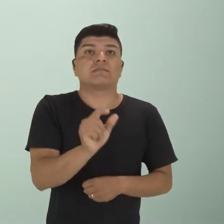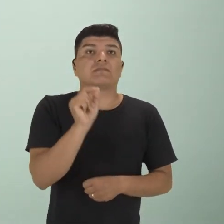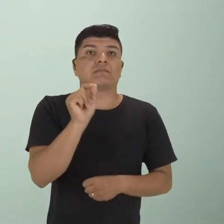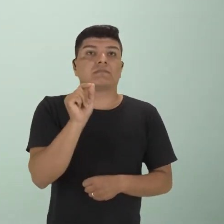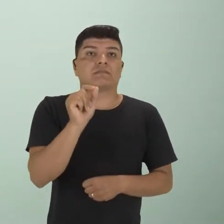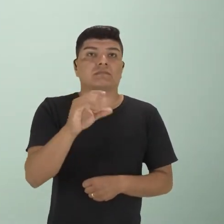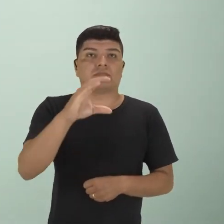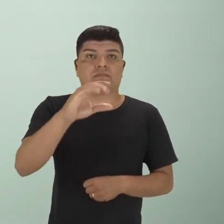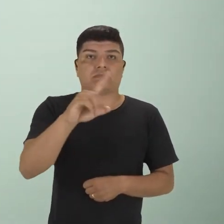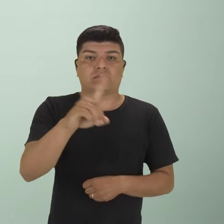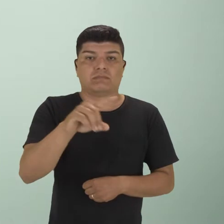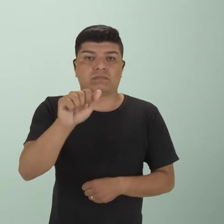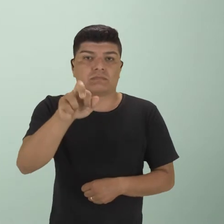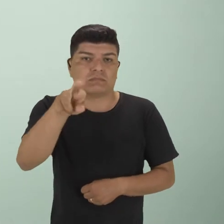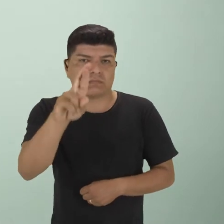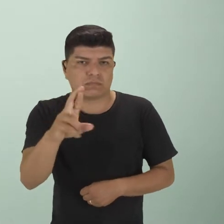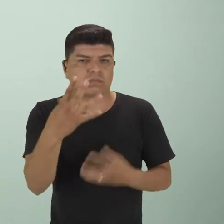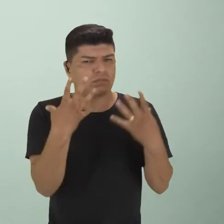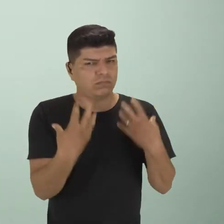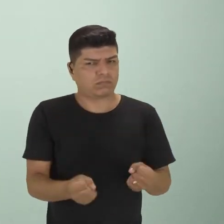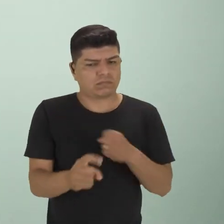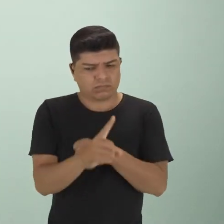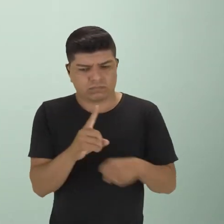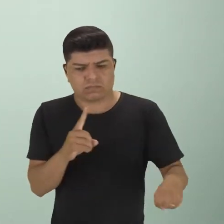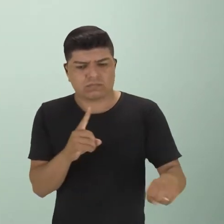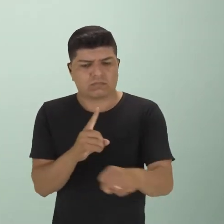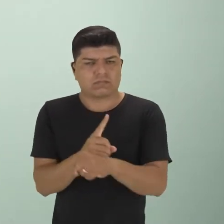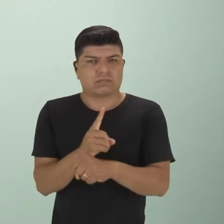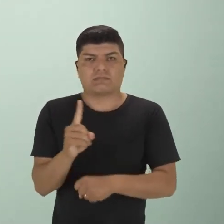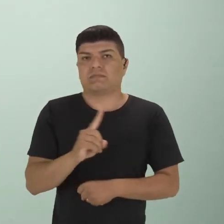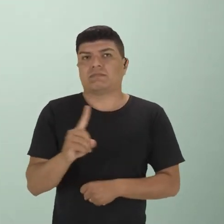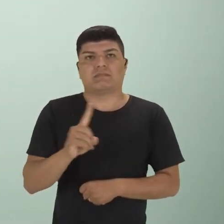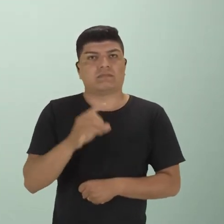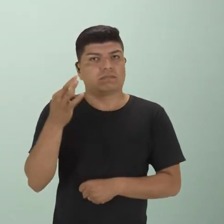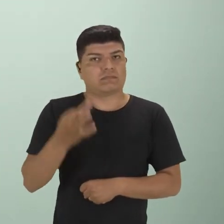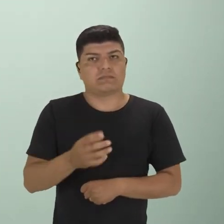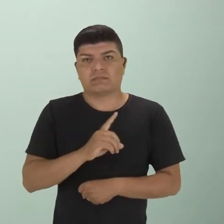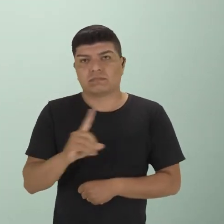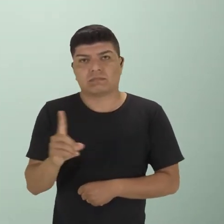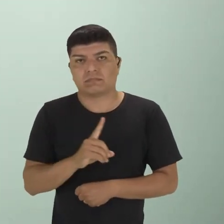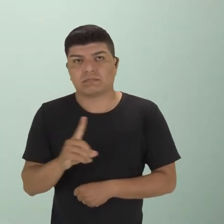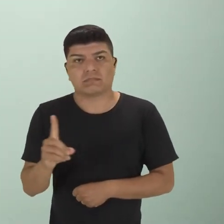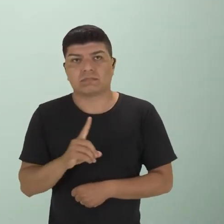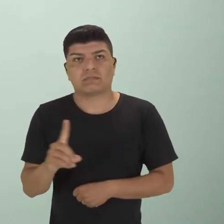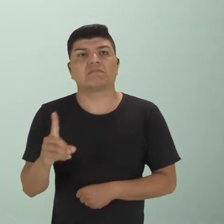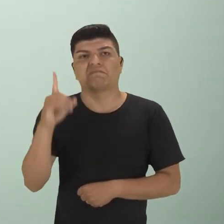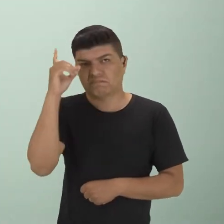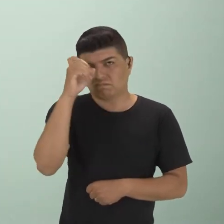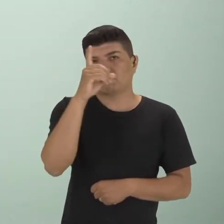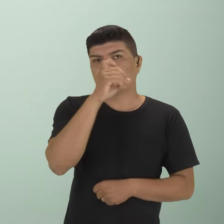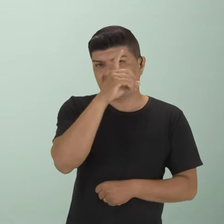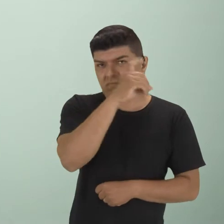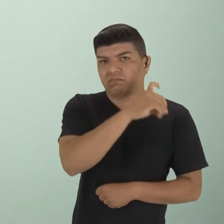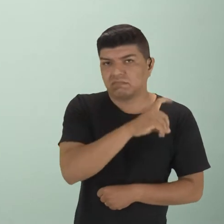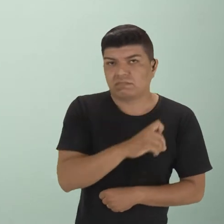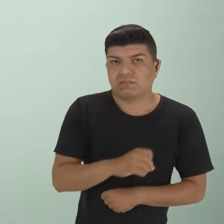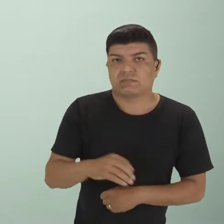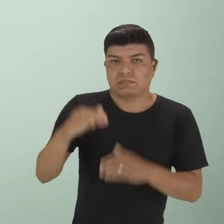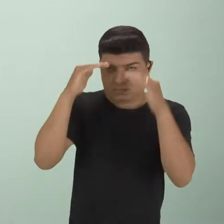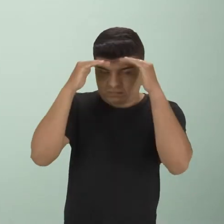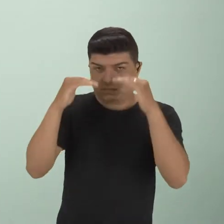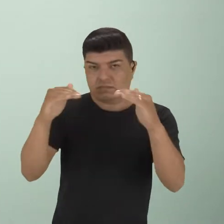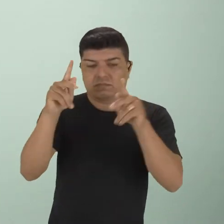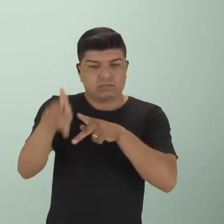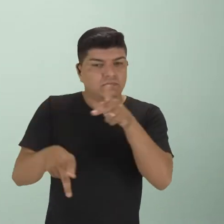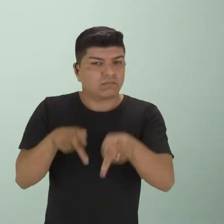vai estar atendendo a sociedade? Provavelmente não. Com certeza não, galera. Vai ser bem difícil ele atender alguma